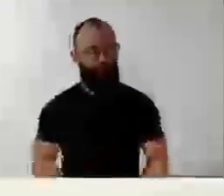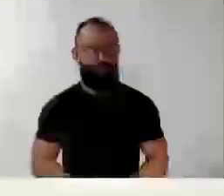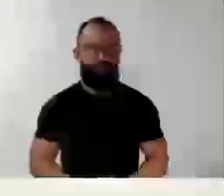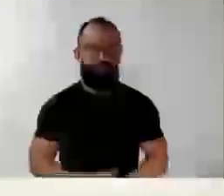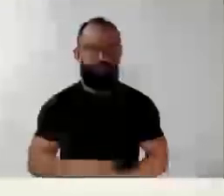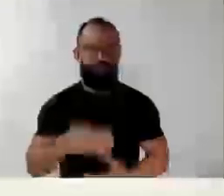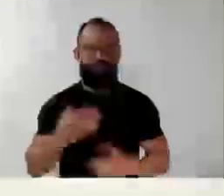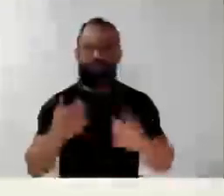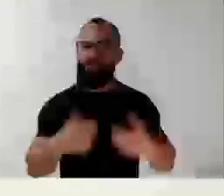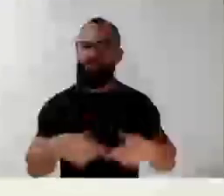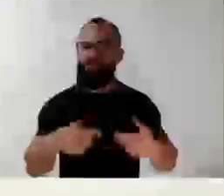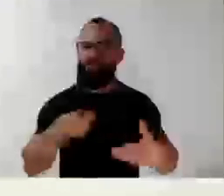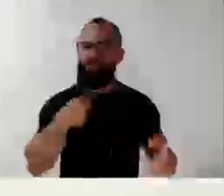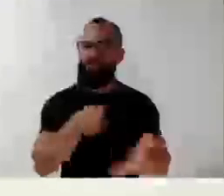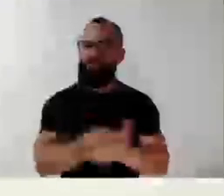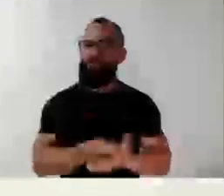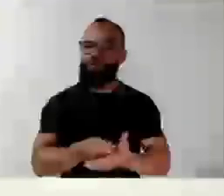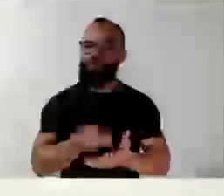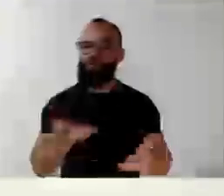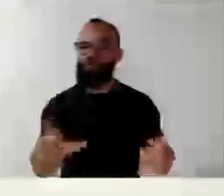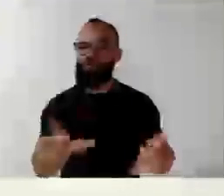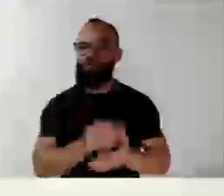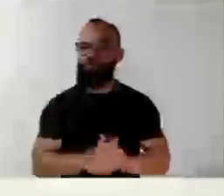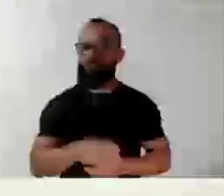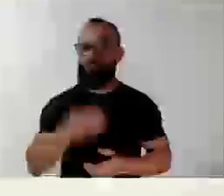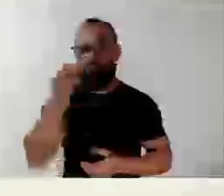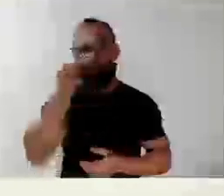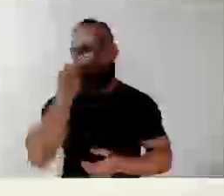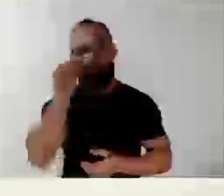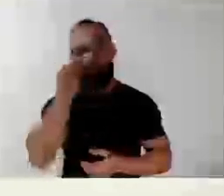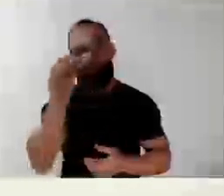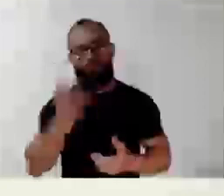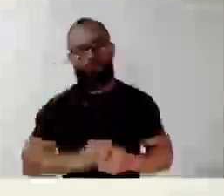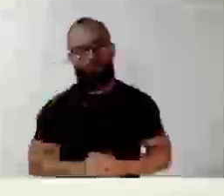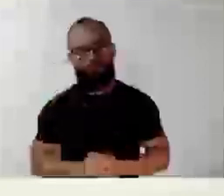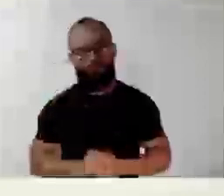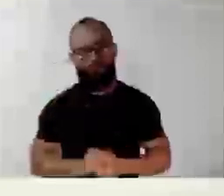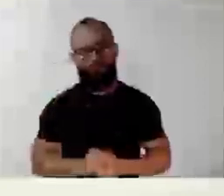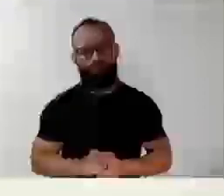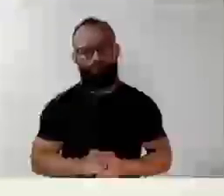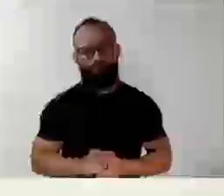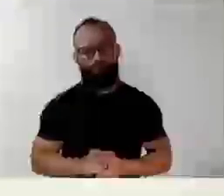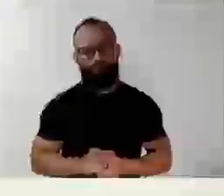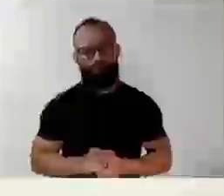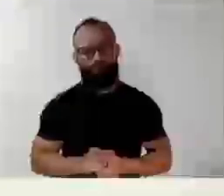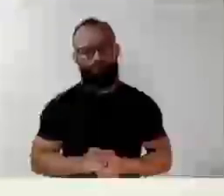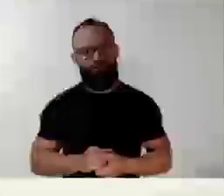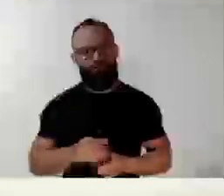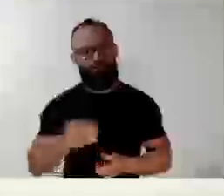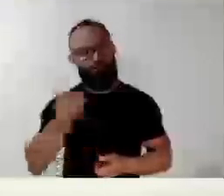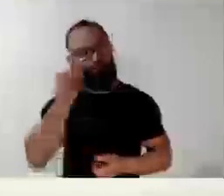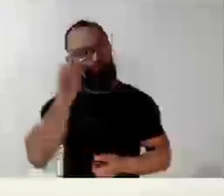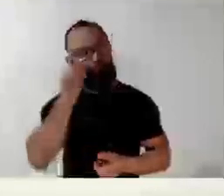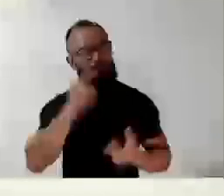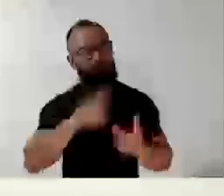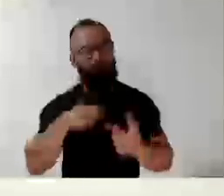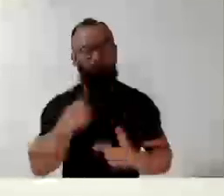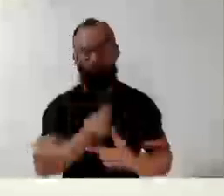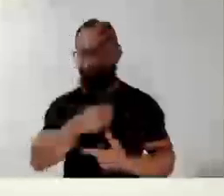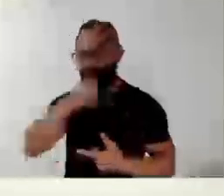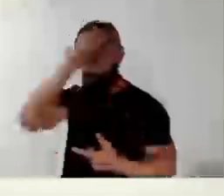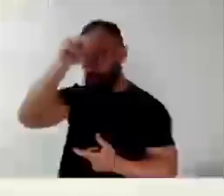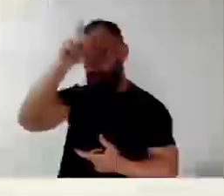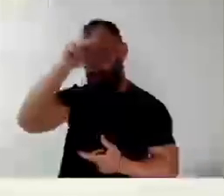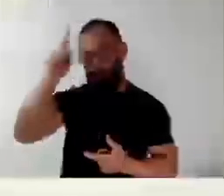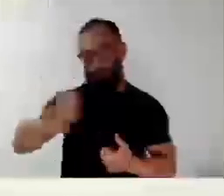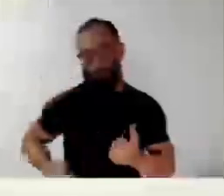relação ao pagamento, tentamos em outras... por outras ocasiões, até com o nosso Executivo, que nos desse um apoio